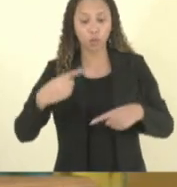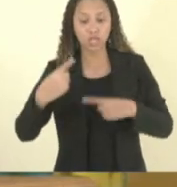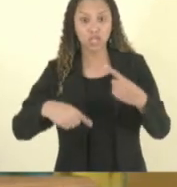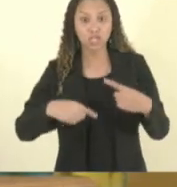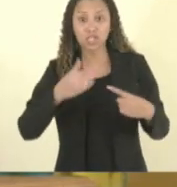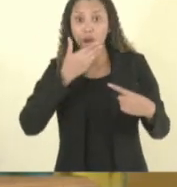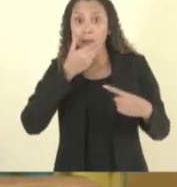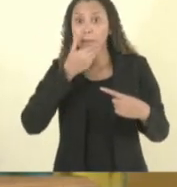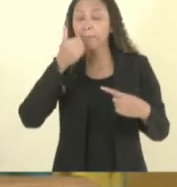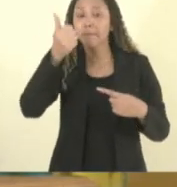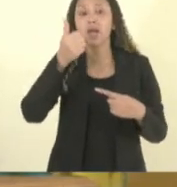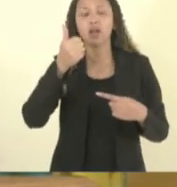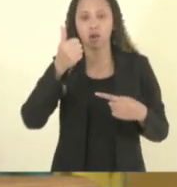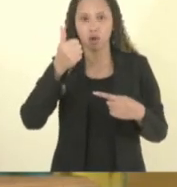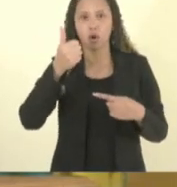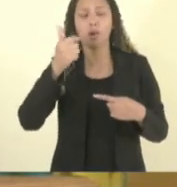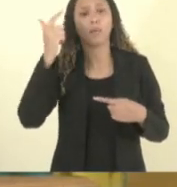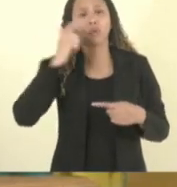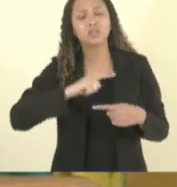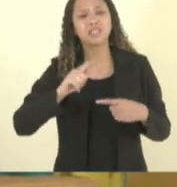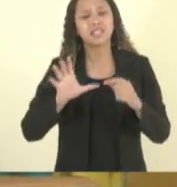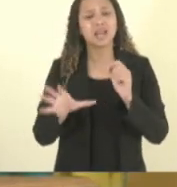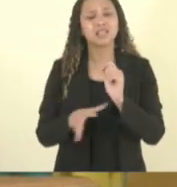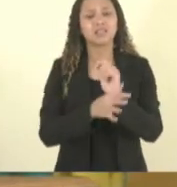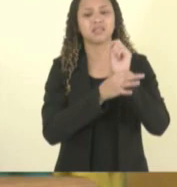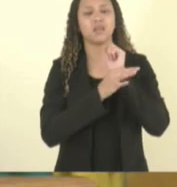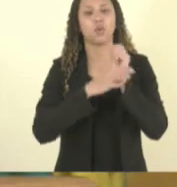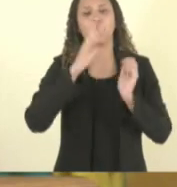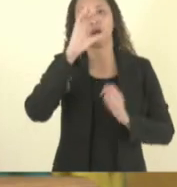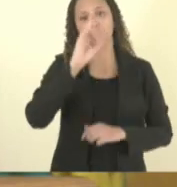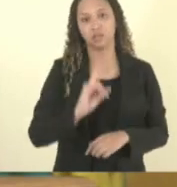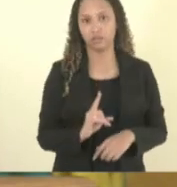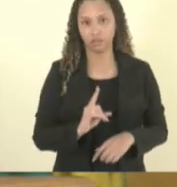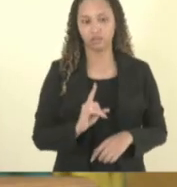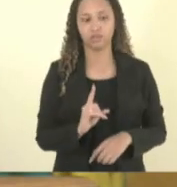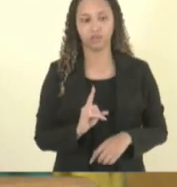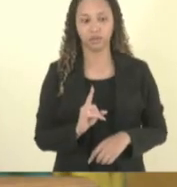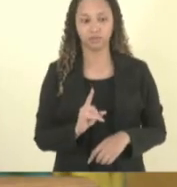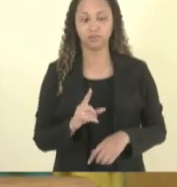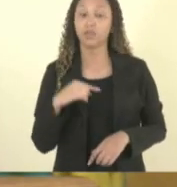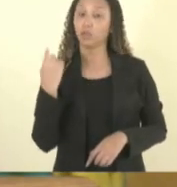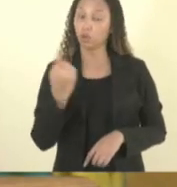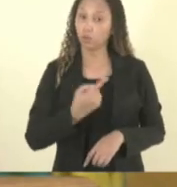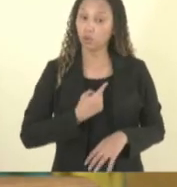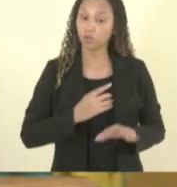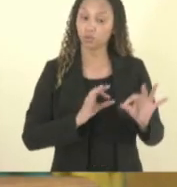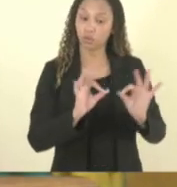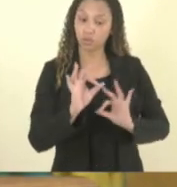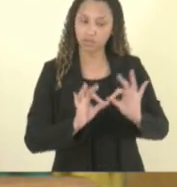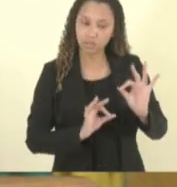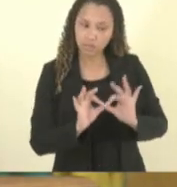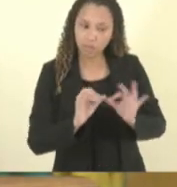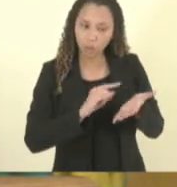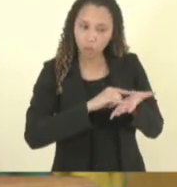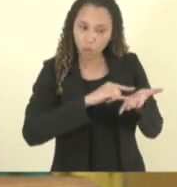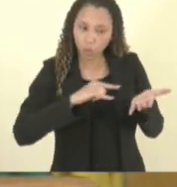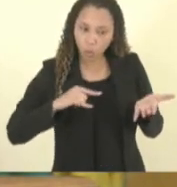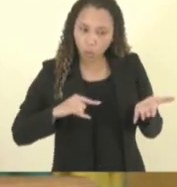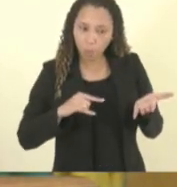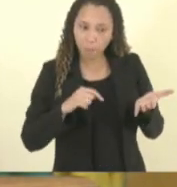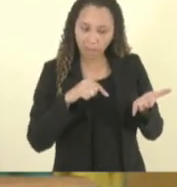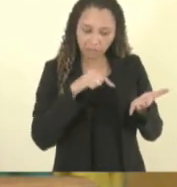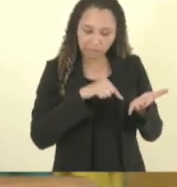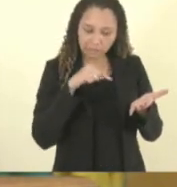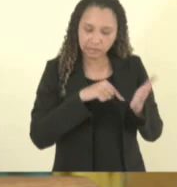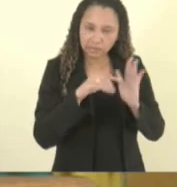para garantia destes direitos então a gente tem feito a construção de documentos orientadores nós